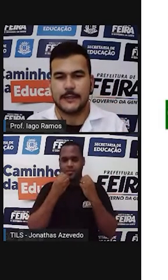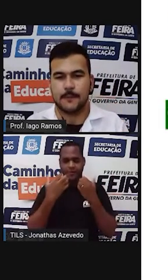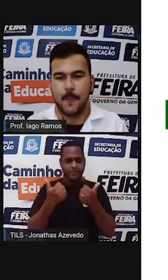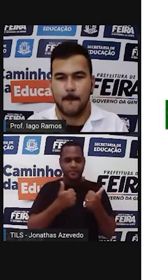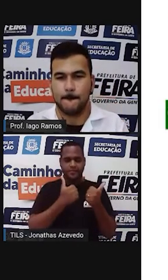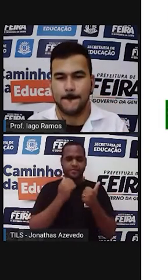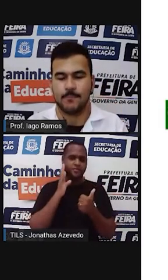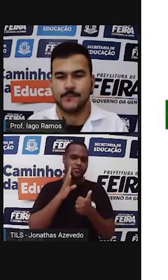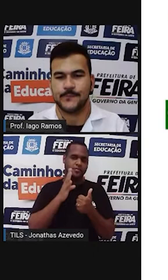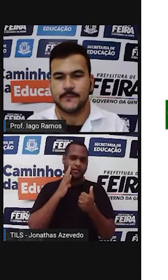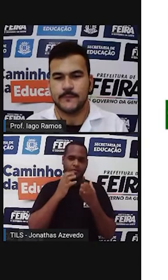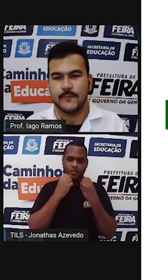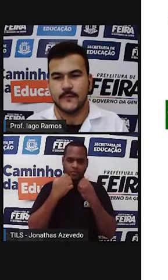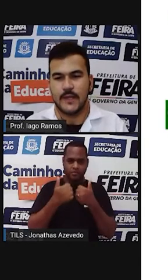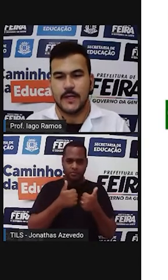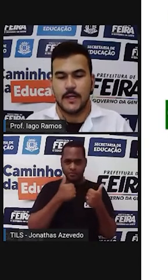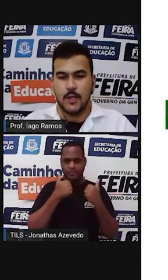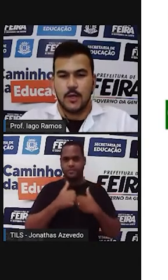bacana.